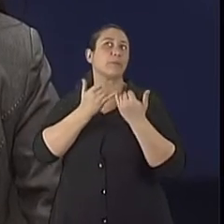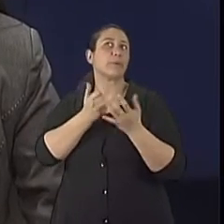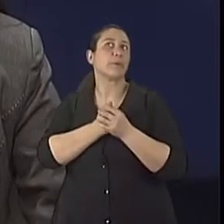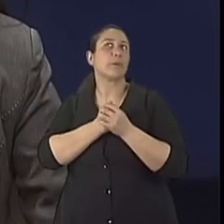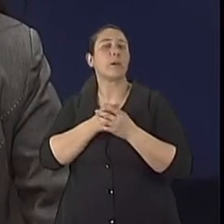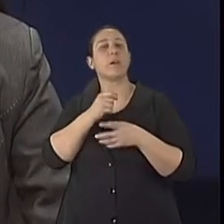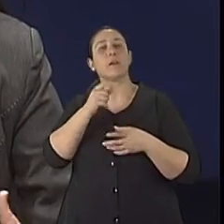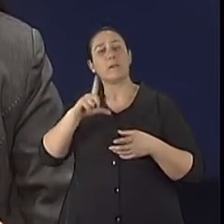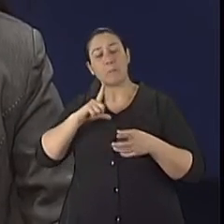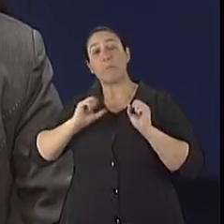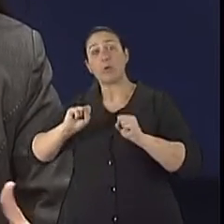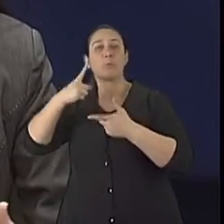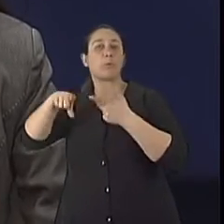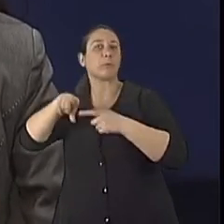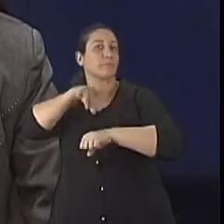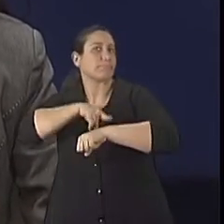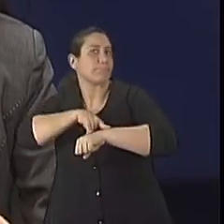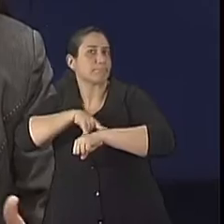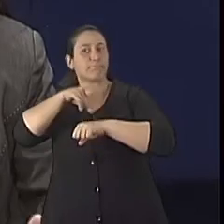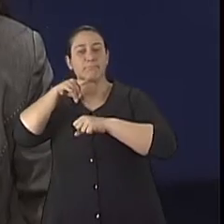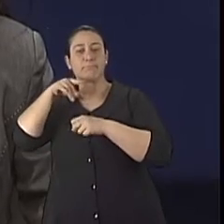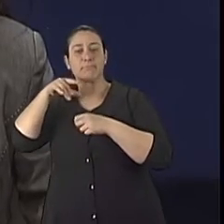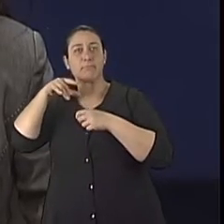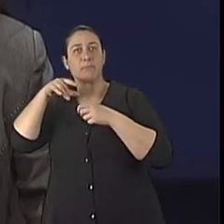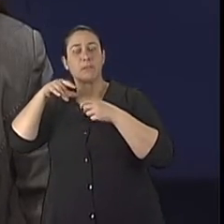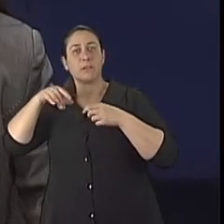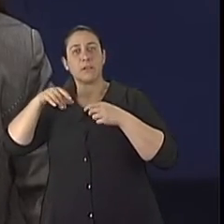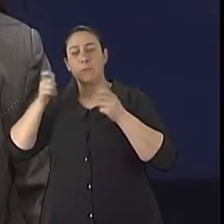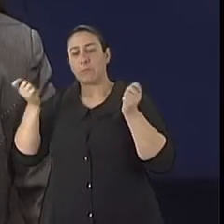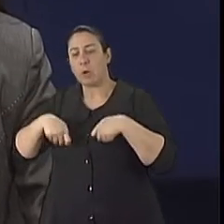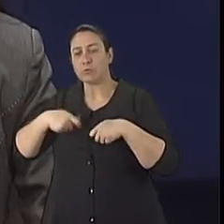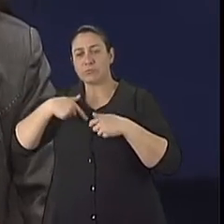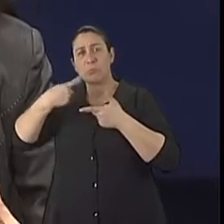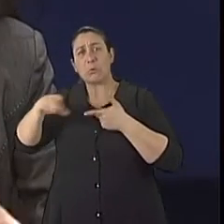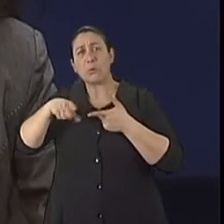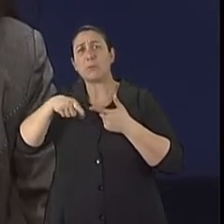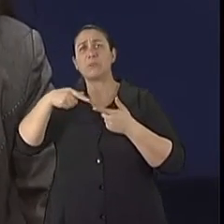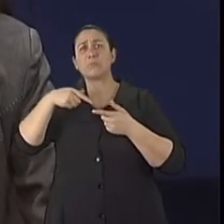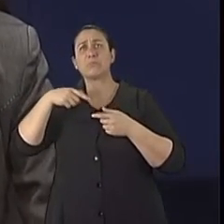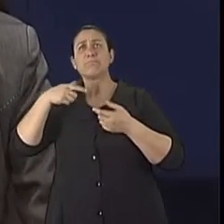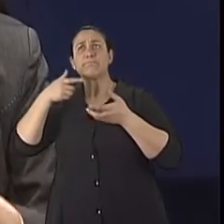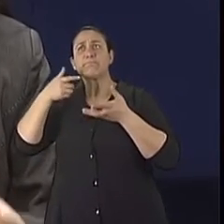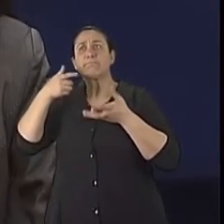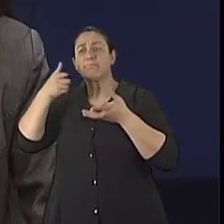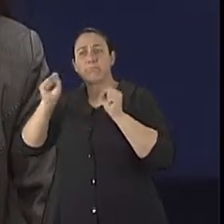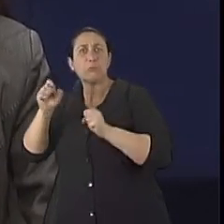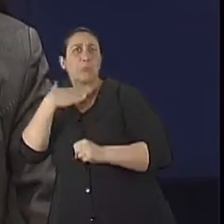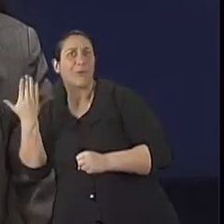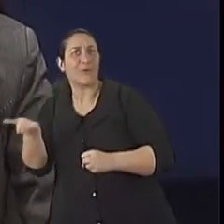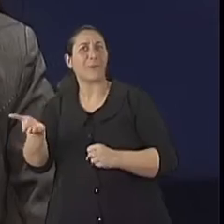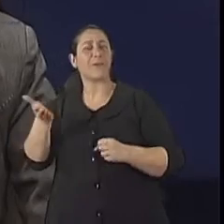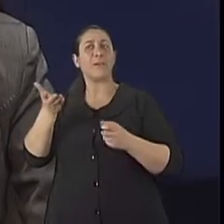uma insuficiência renal, que pode levar até um óbito. Então, existe essa preocupação, isso pode